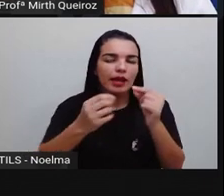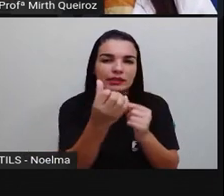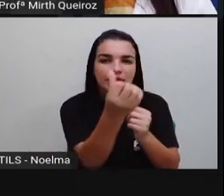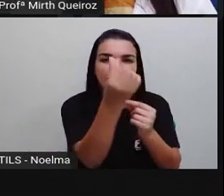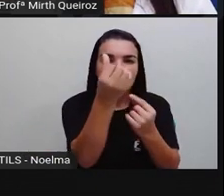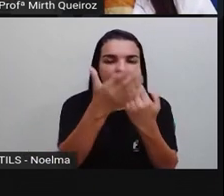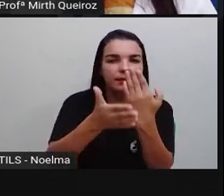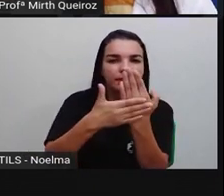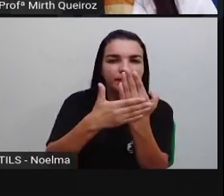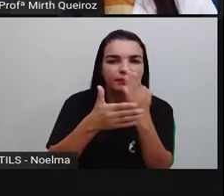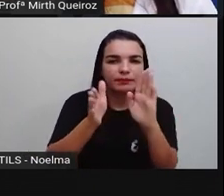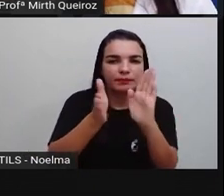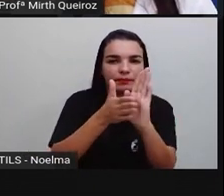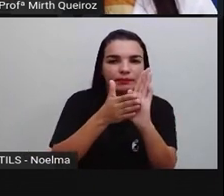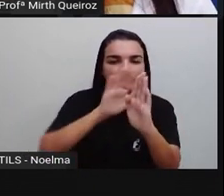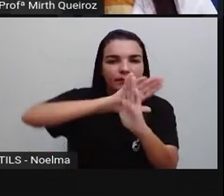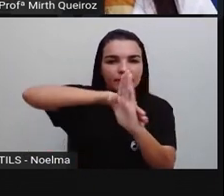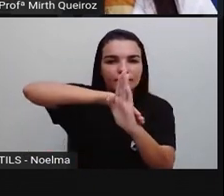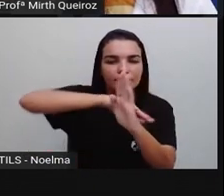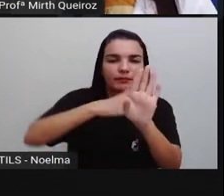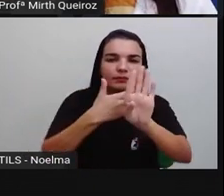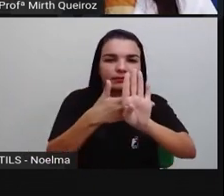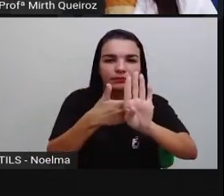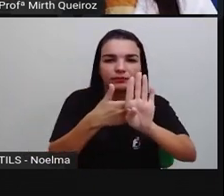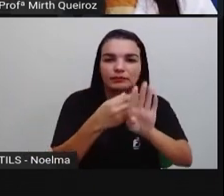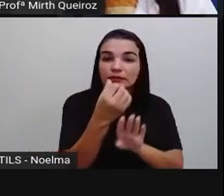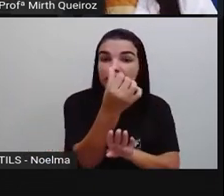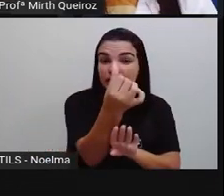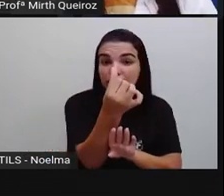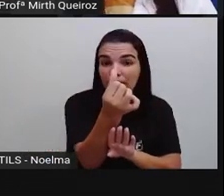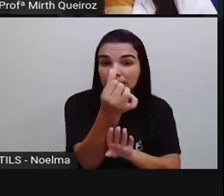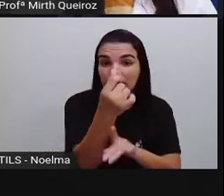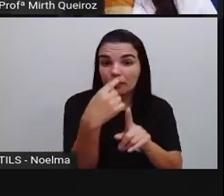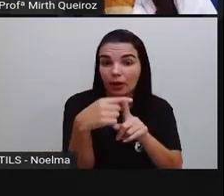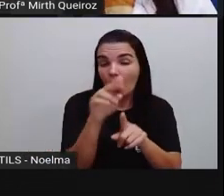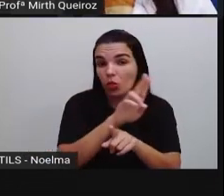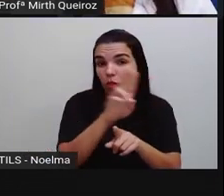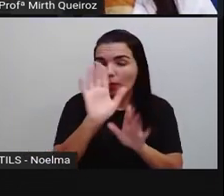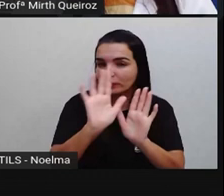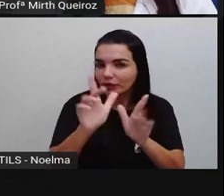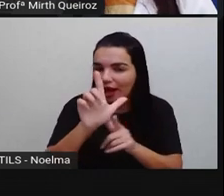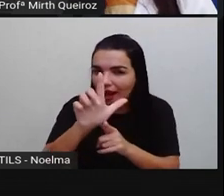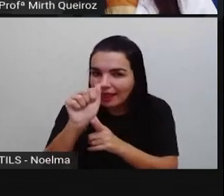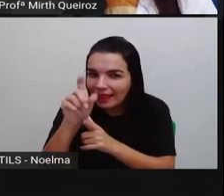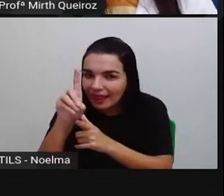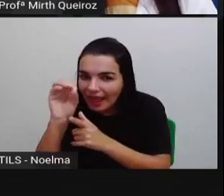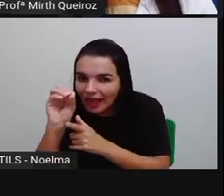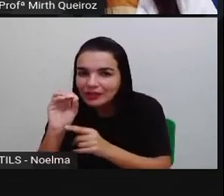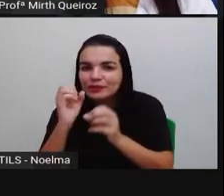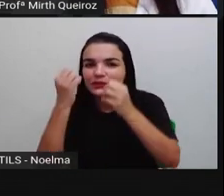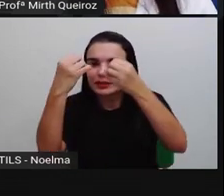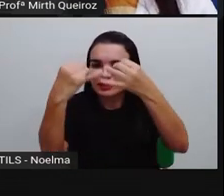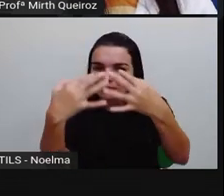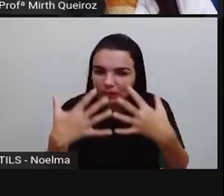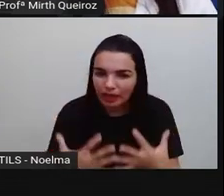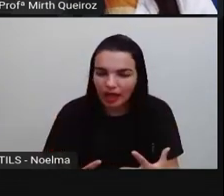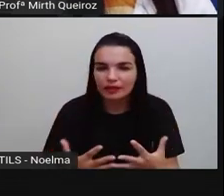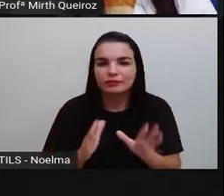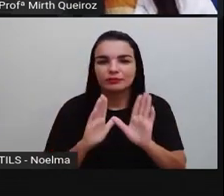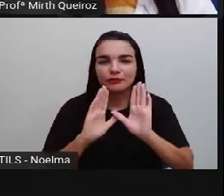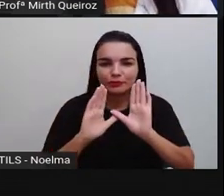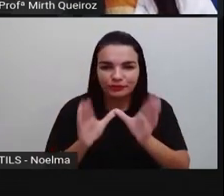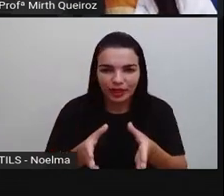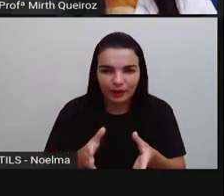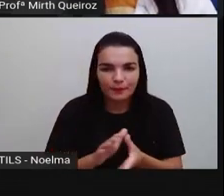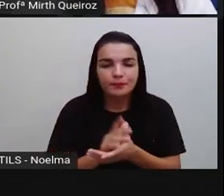lados, certo? Lado é o nome dado a qualquer segmento que a gente já estudou nesse instante, né? A gente